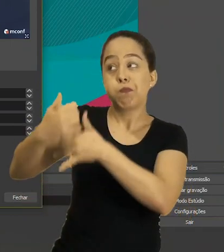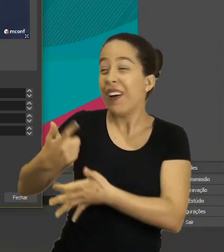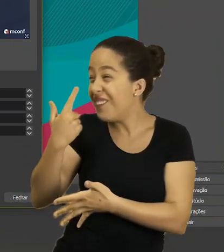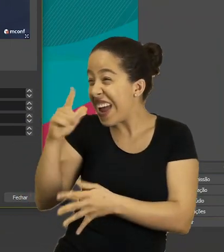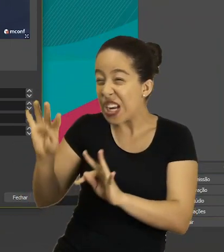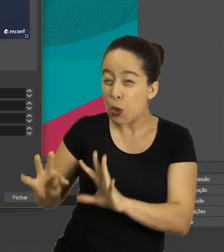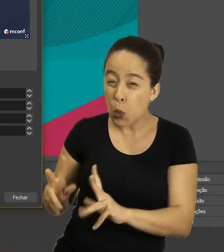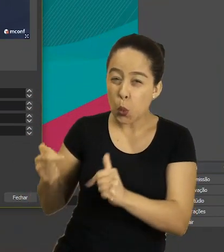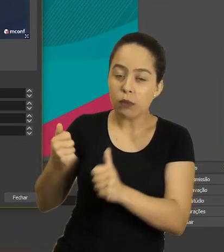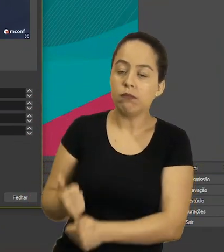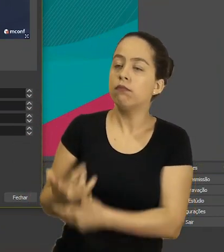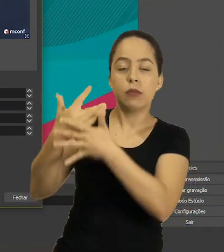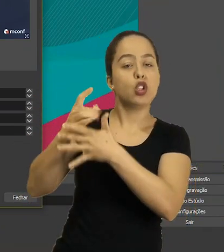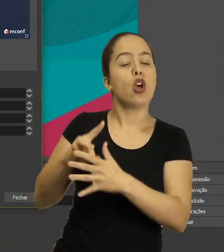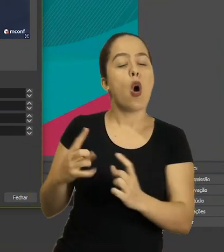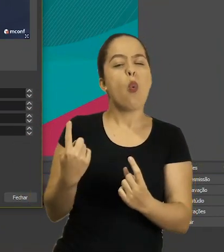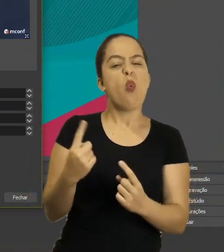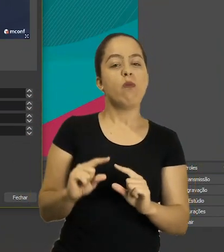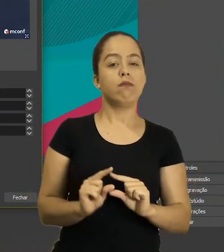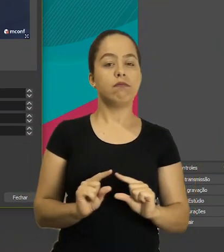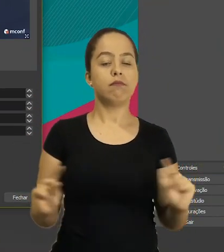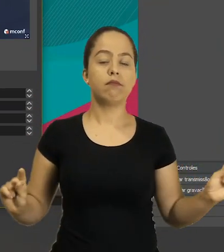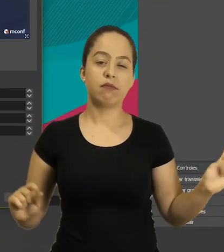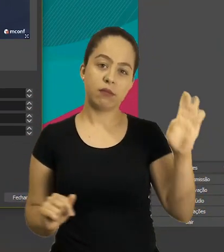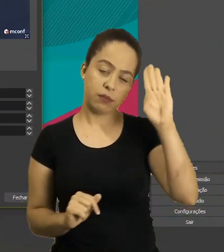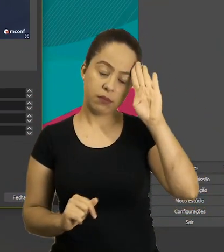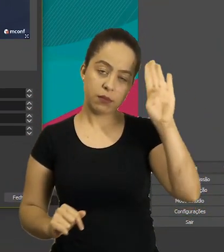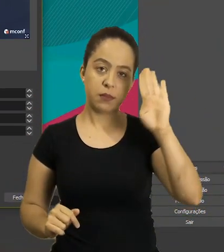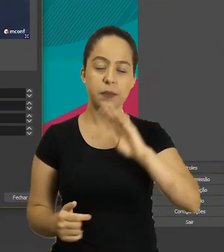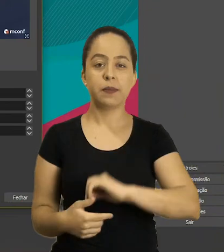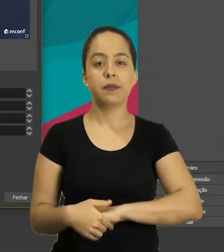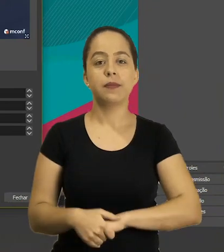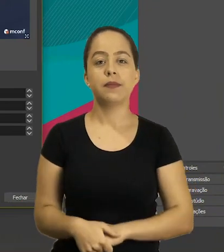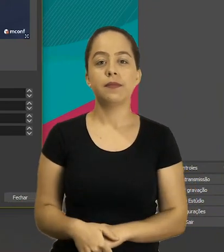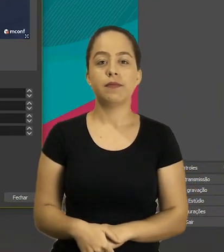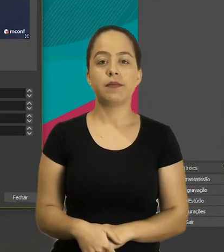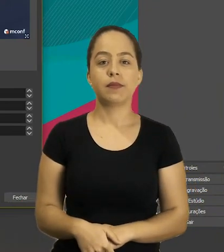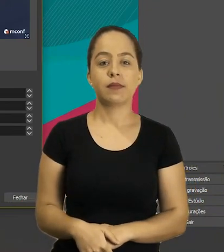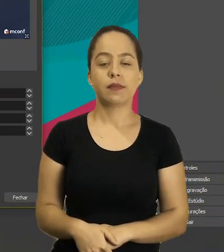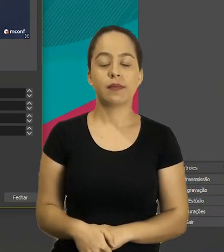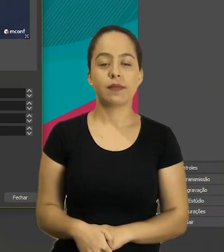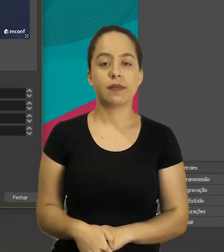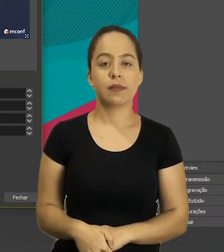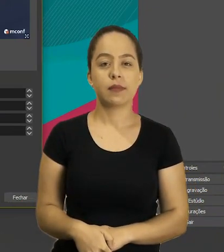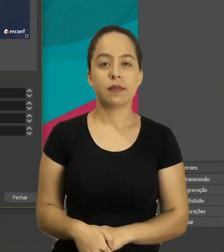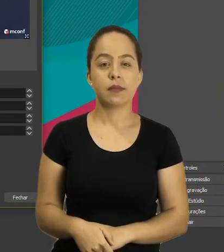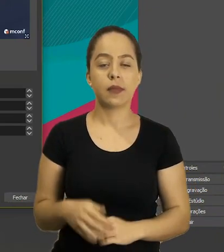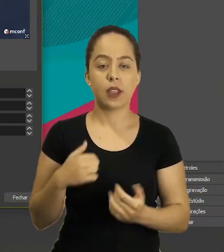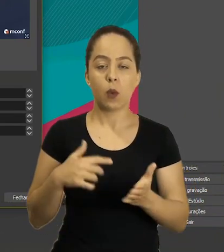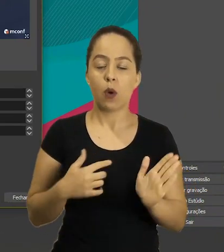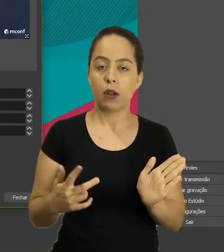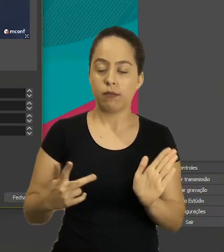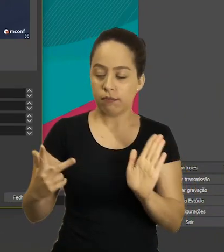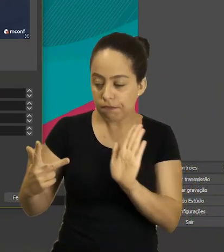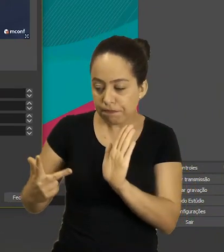ver o que foi passado ela não precisa ver o chat essa parte toda aqui até porque não mostra tudo ali também